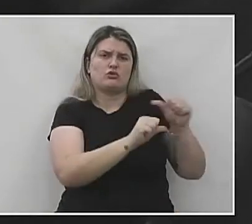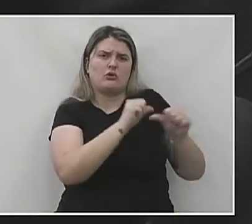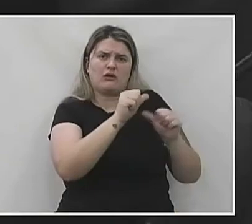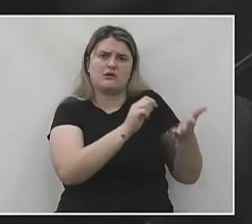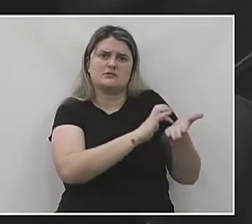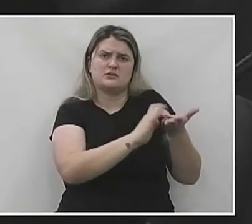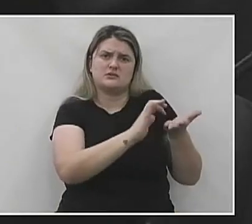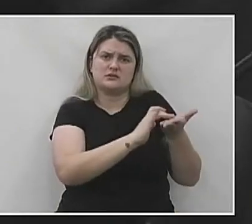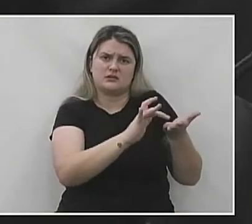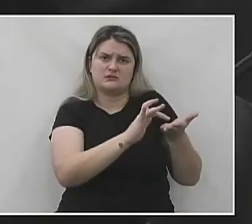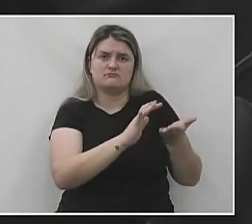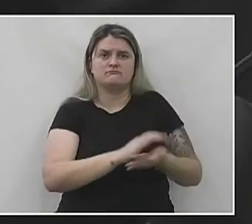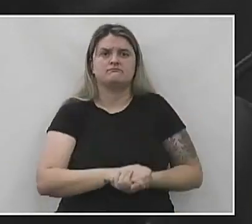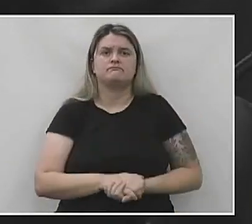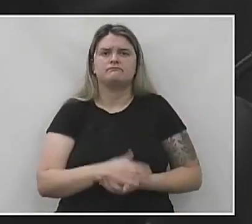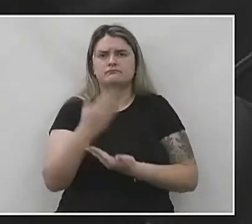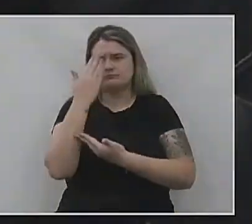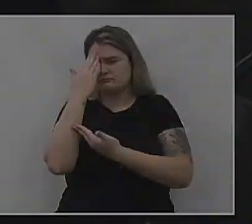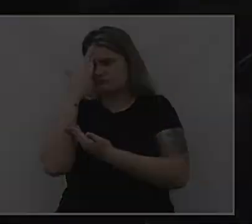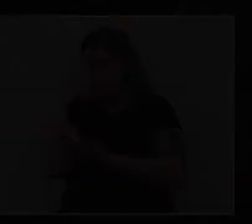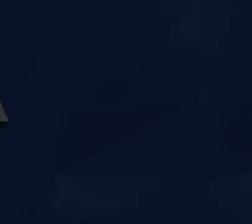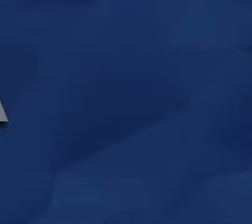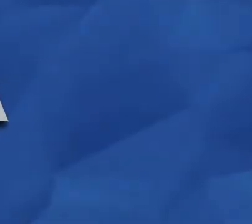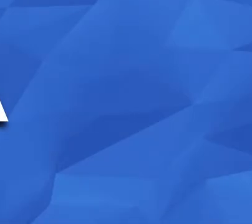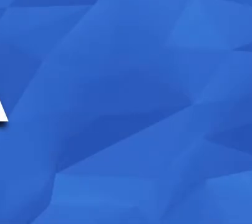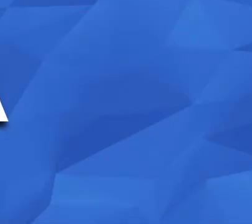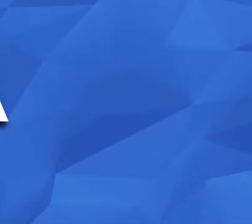secretário do meio ambiente. Obrigado, Thaís.